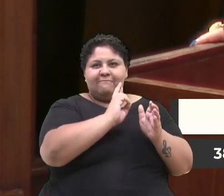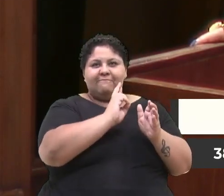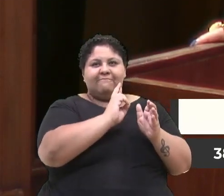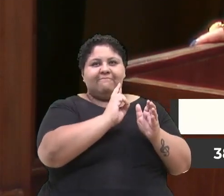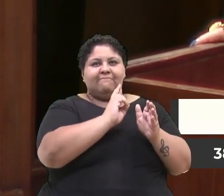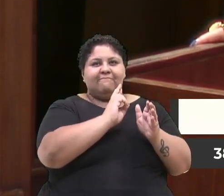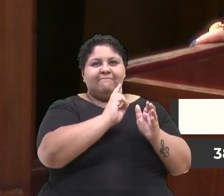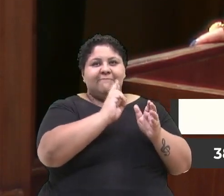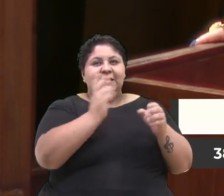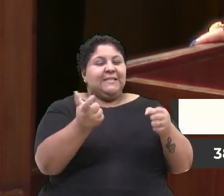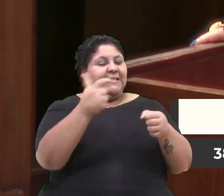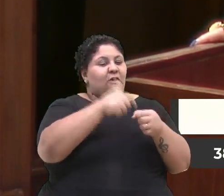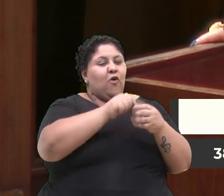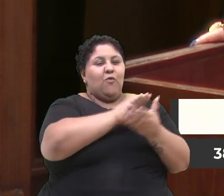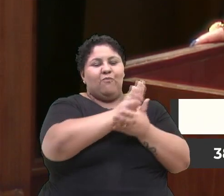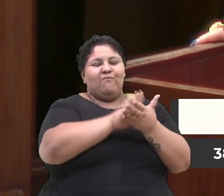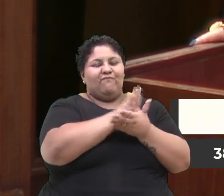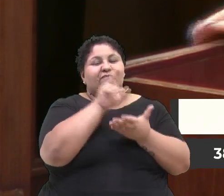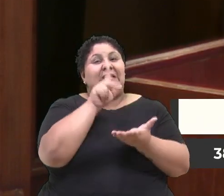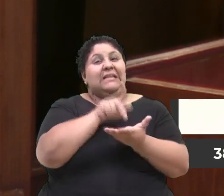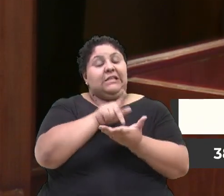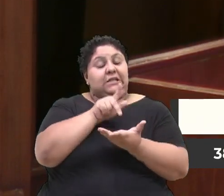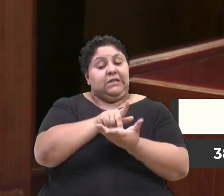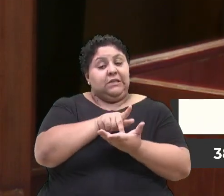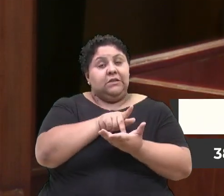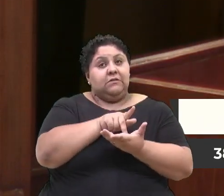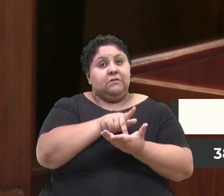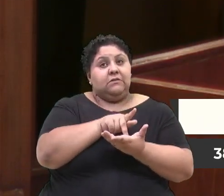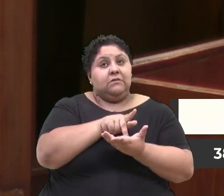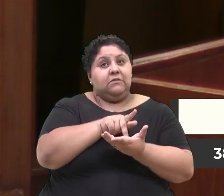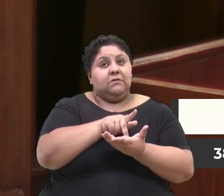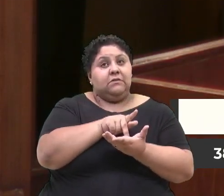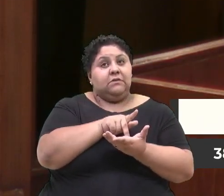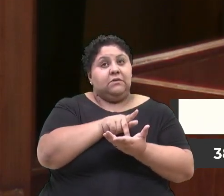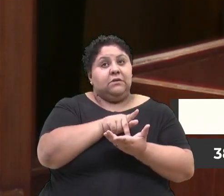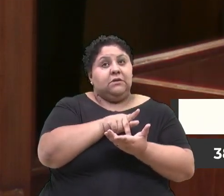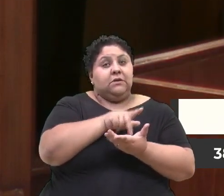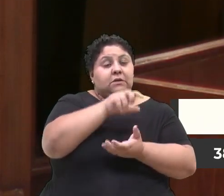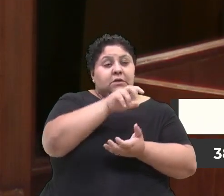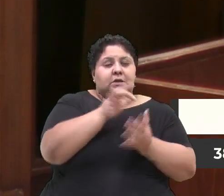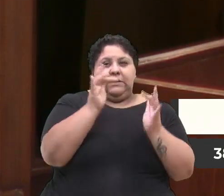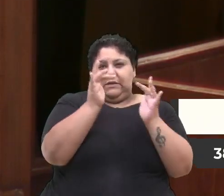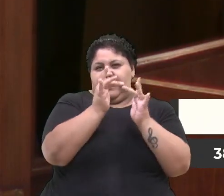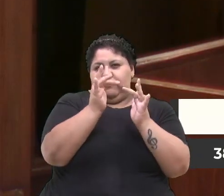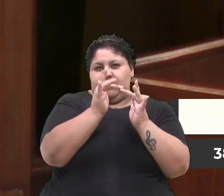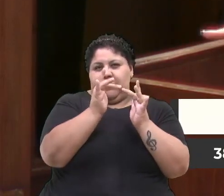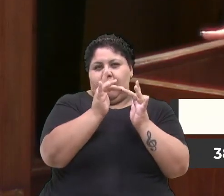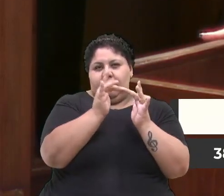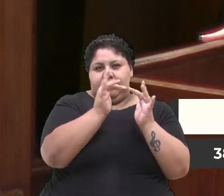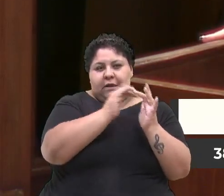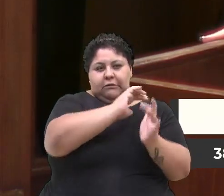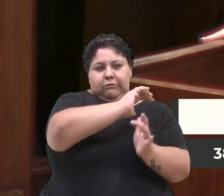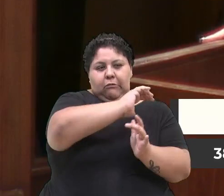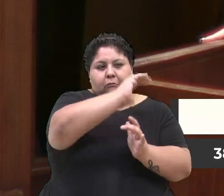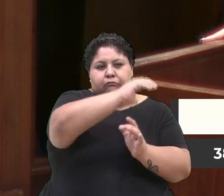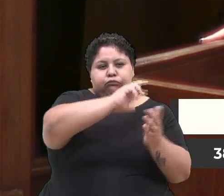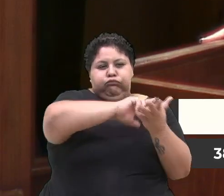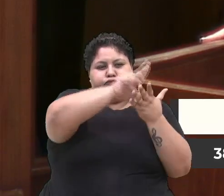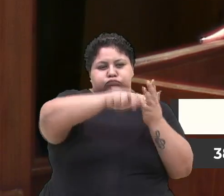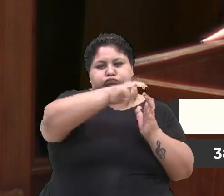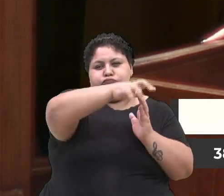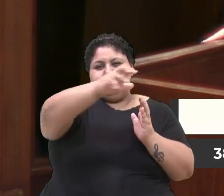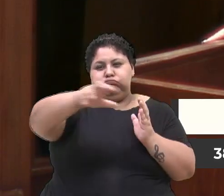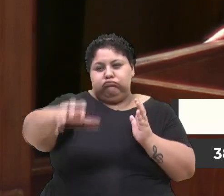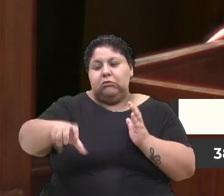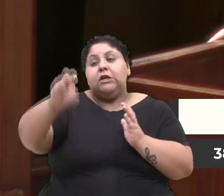Na verdade, entramos em vários setores, alguns realmente nos retornaram,